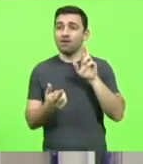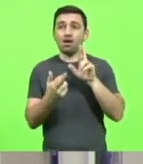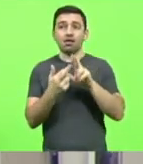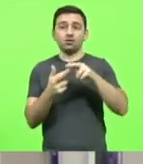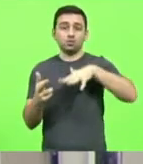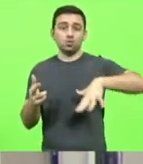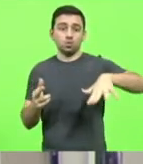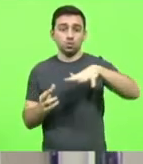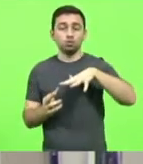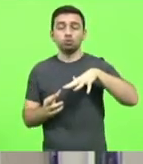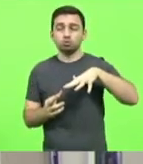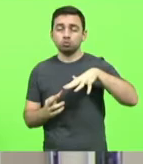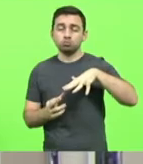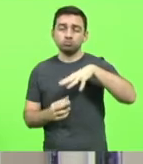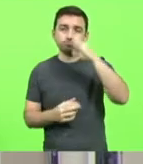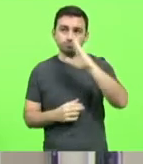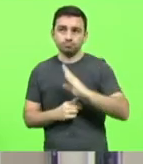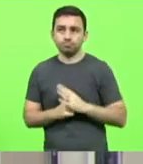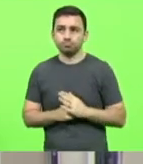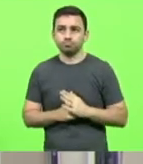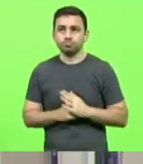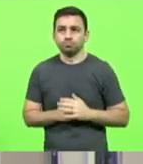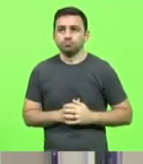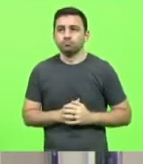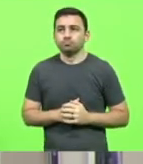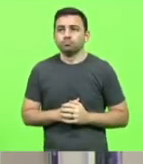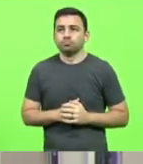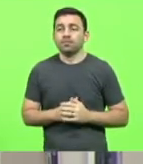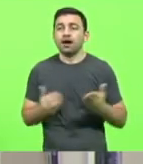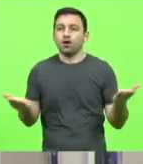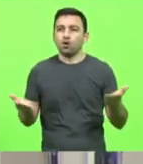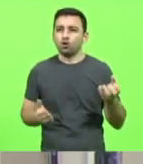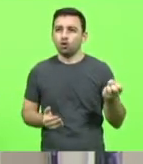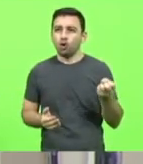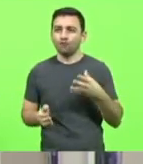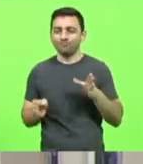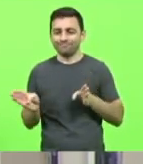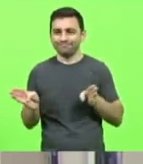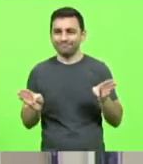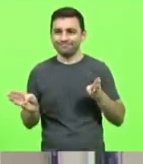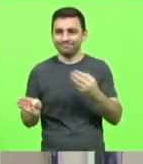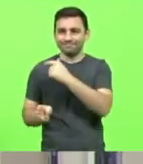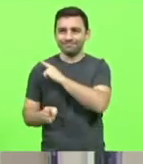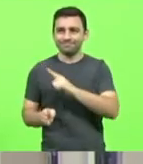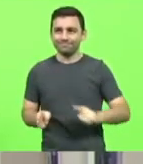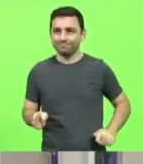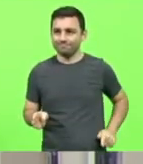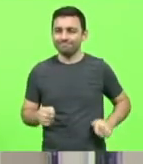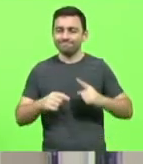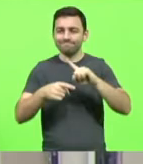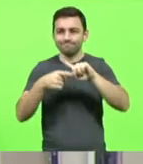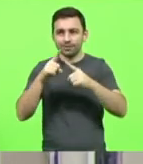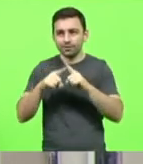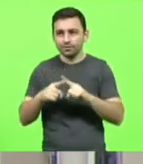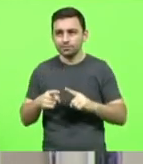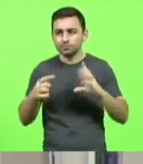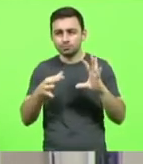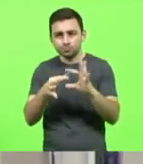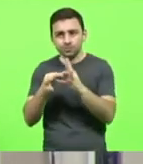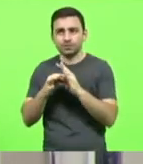Então, quero aqui esse novo momento do governo do Estado, marcado pelo diálogo, pela União,